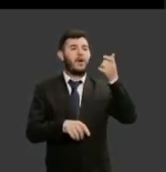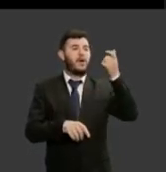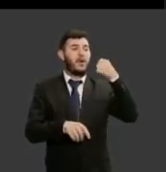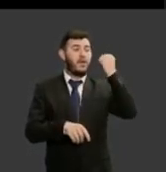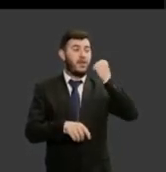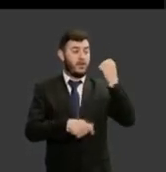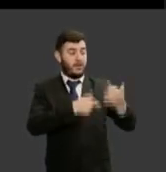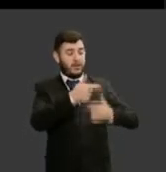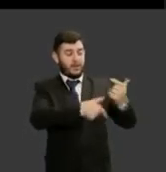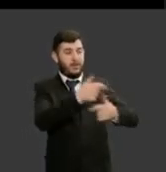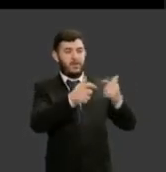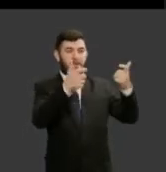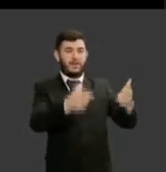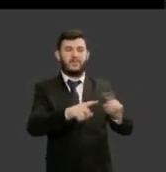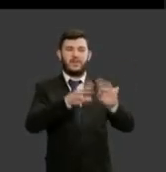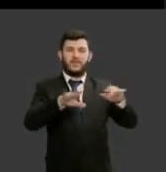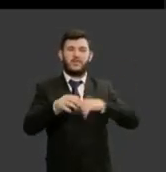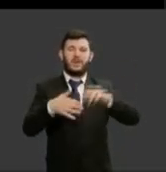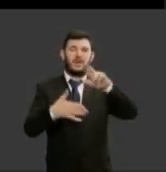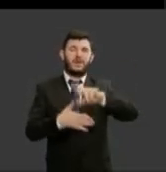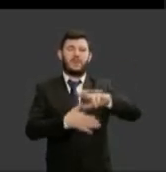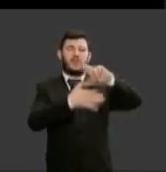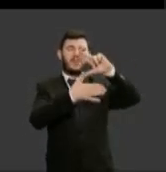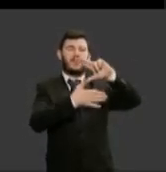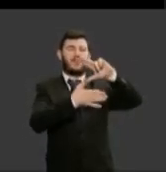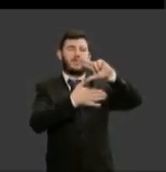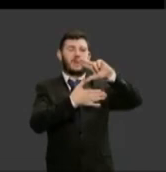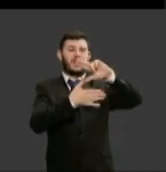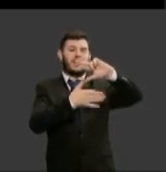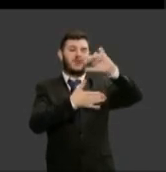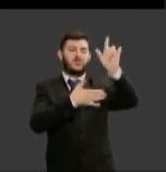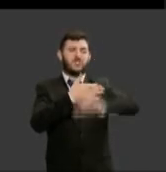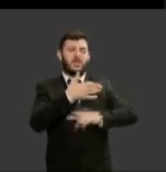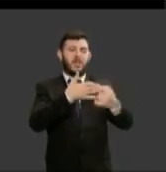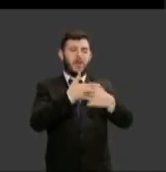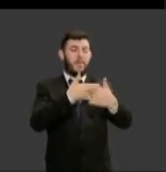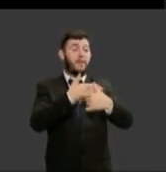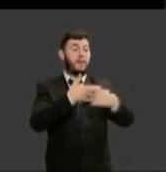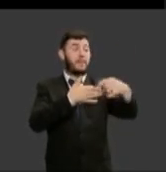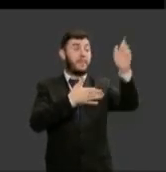América Latina esse é o dado pode passar por favor